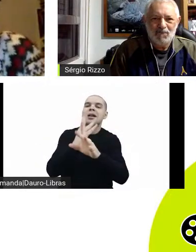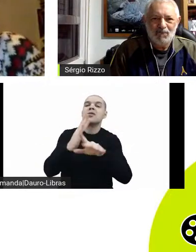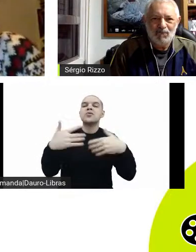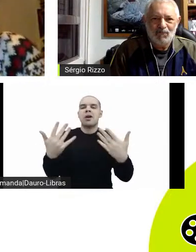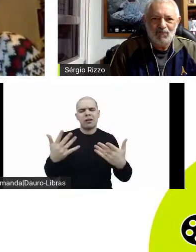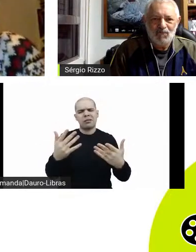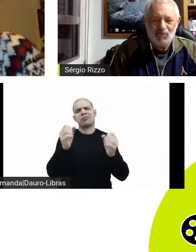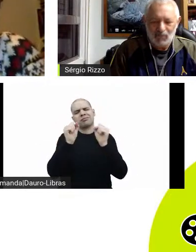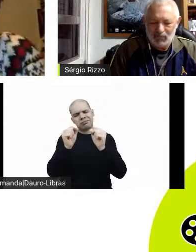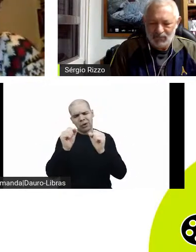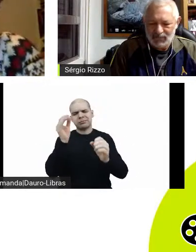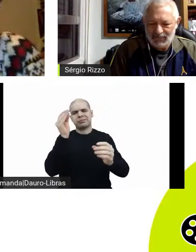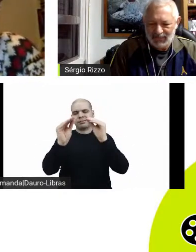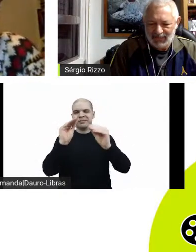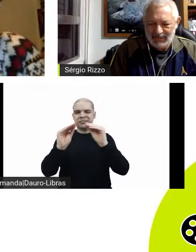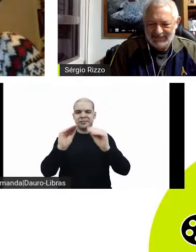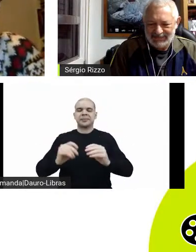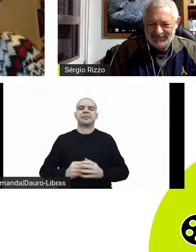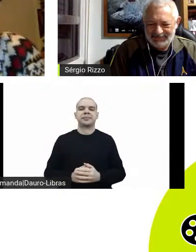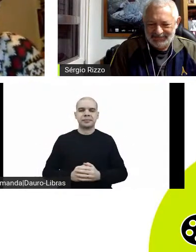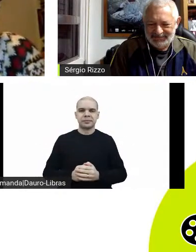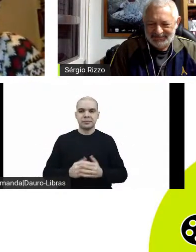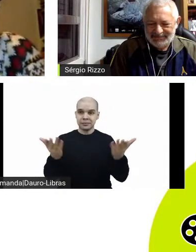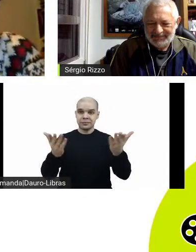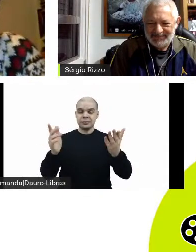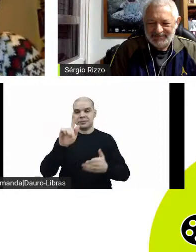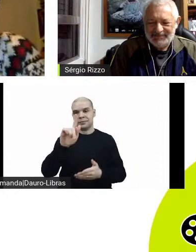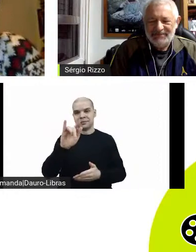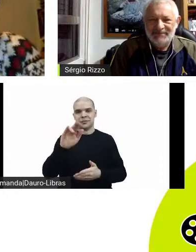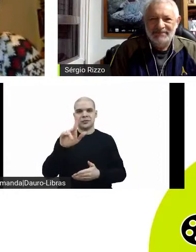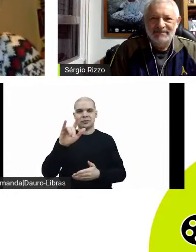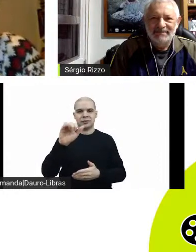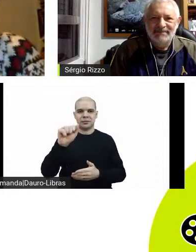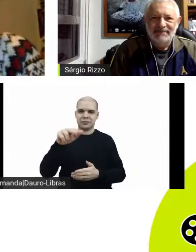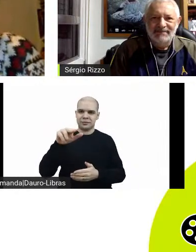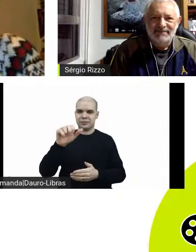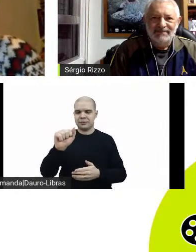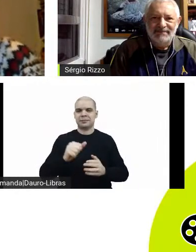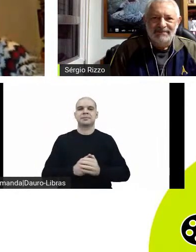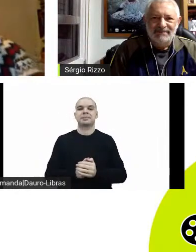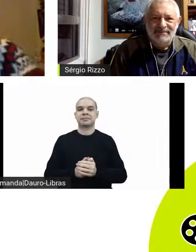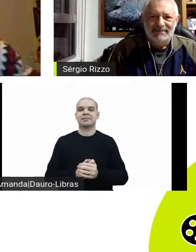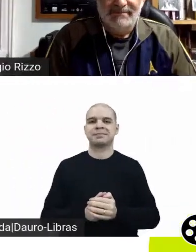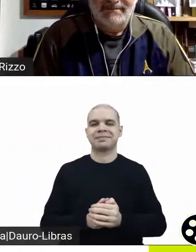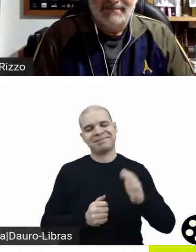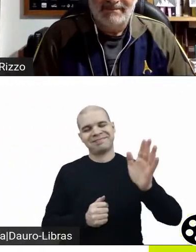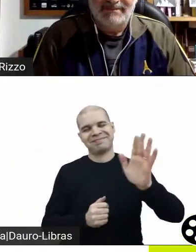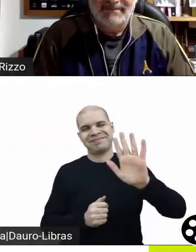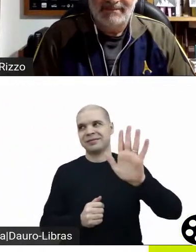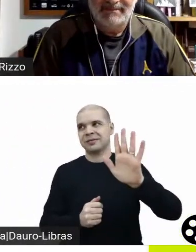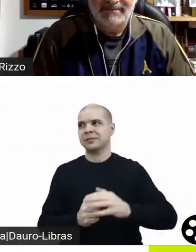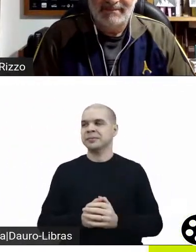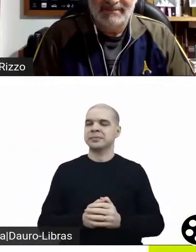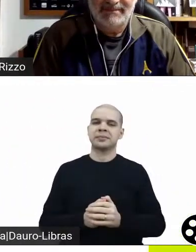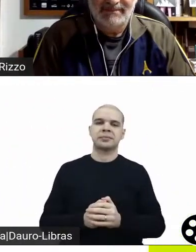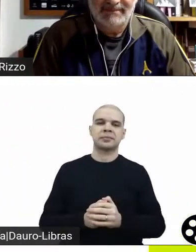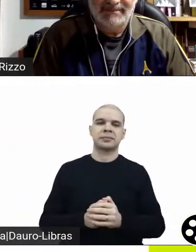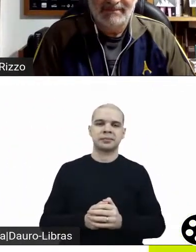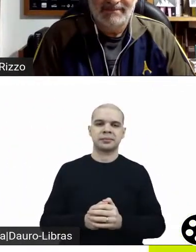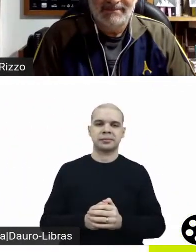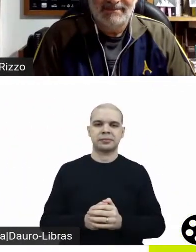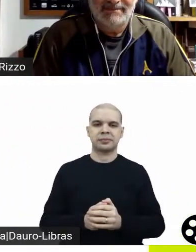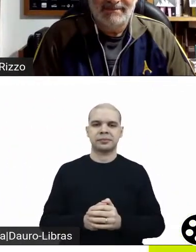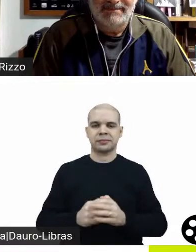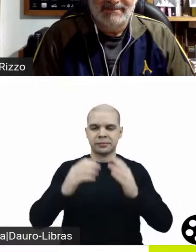Então, Gil, eu fico aí com você já, no nosso comando, na nossa mesa, eu volto lá no finalzinho. Até mais. Obrigada, Lia. Obrigada,